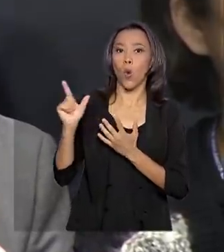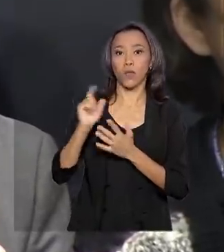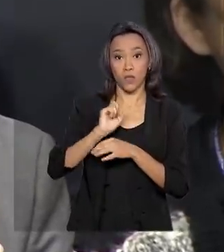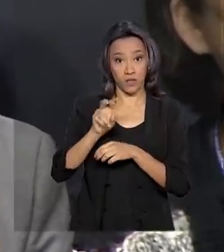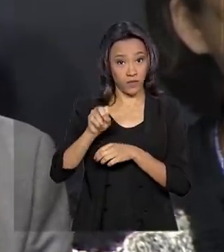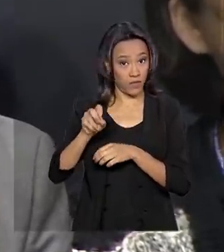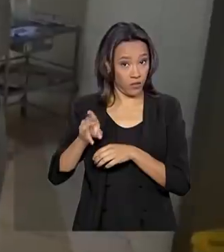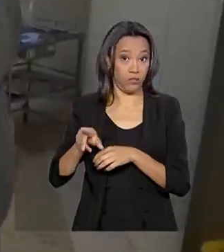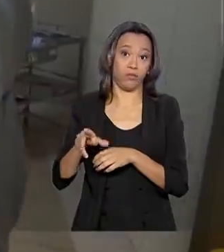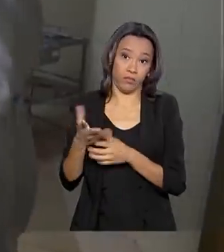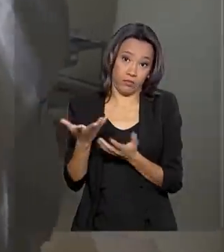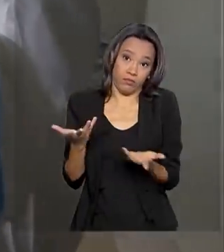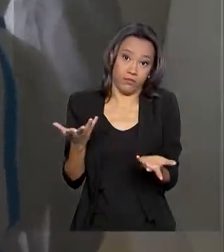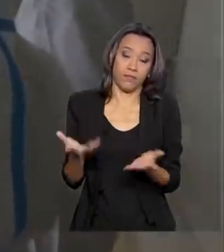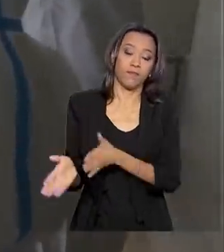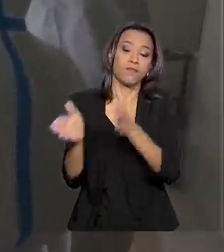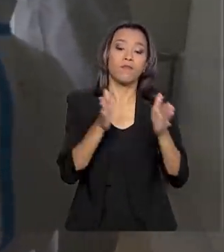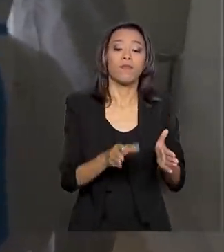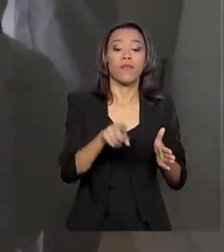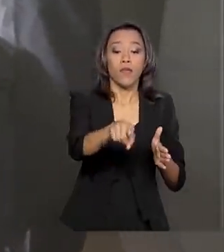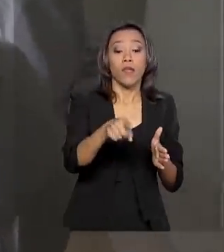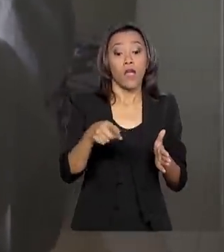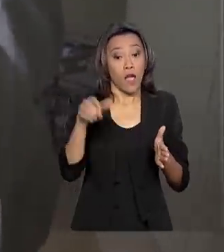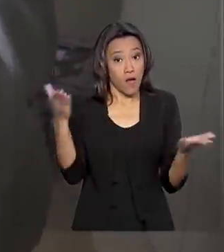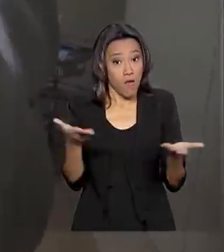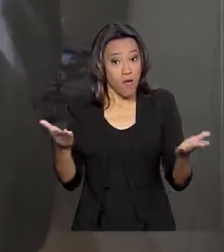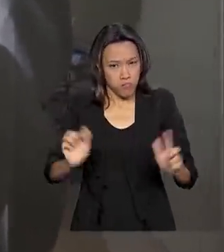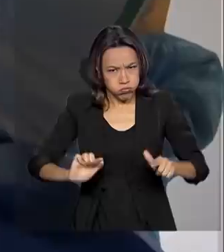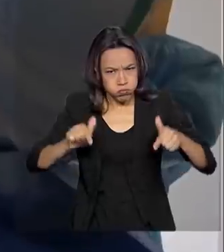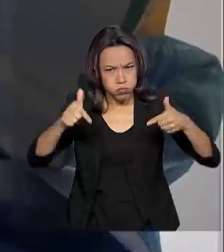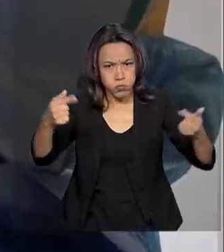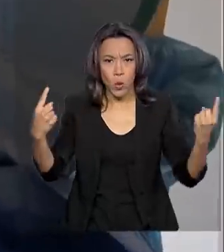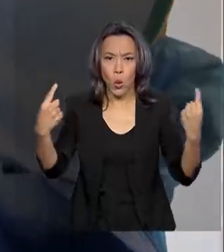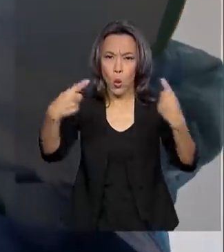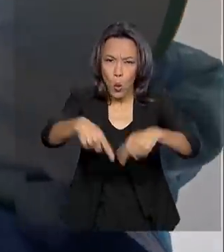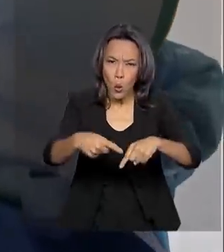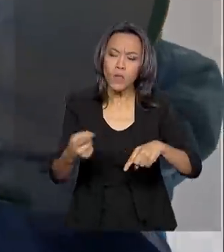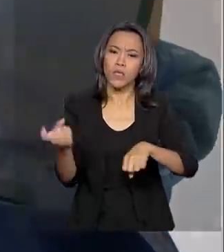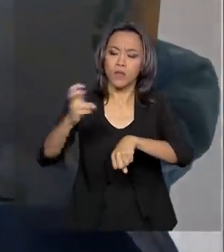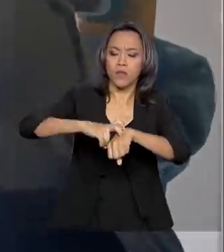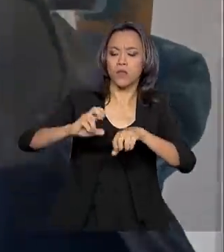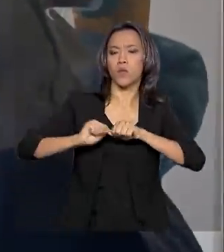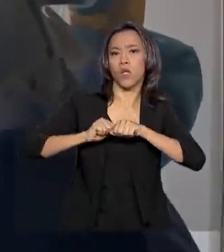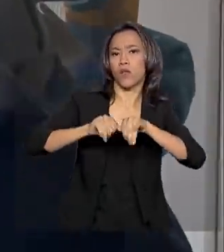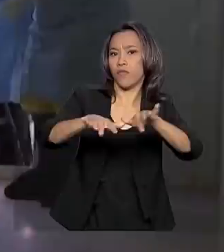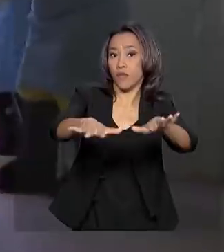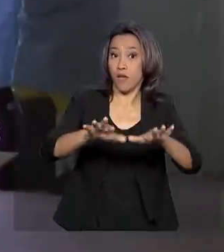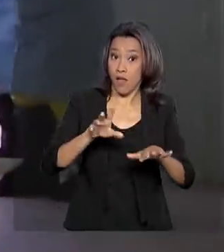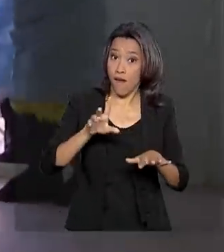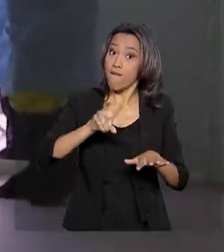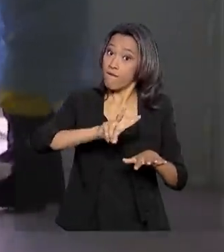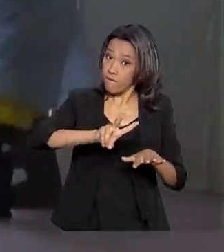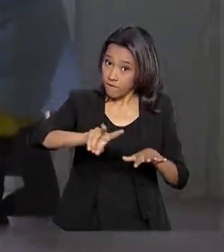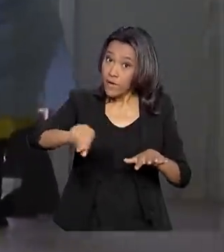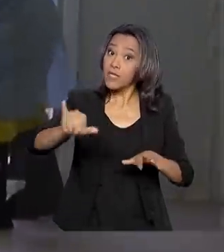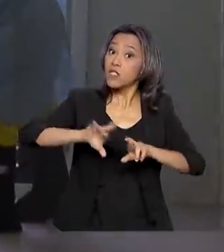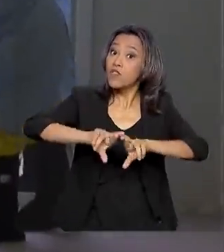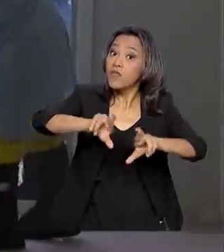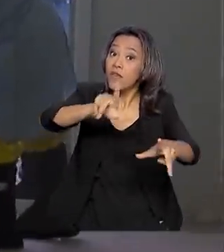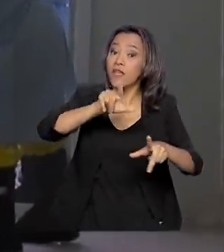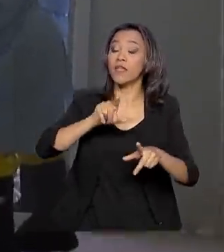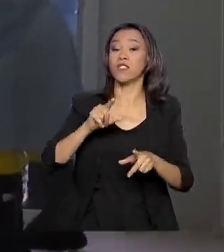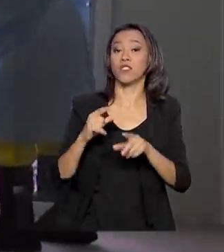cobertas pela vacina. A estratégia de enfrentamento ao coronavírus no Brasil vai ser diferente da que foi adotada pela China, que